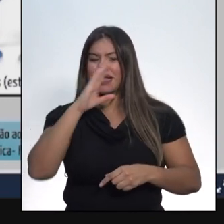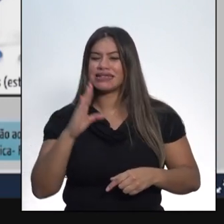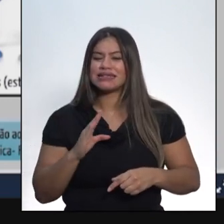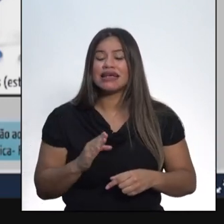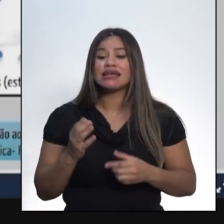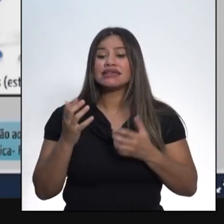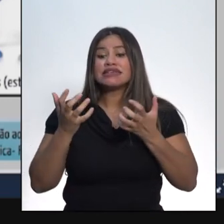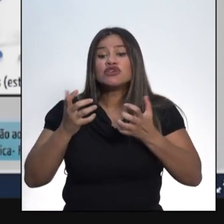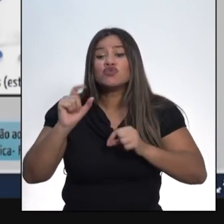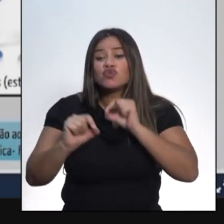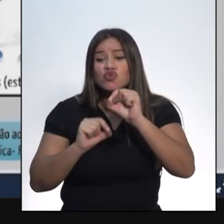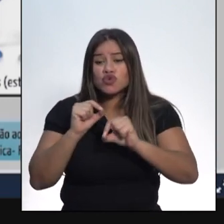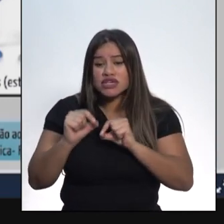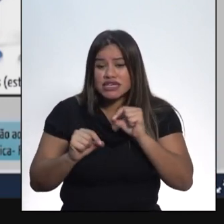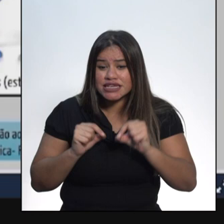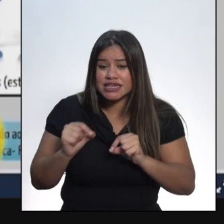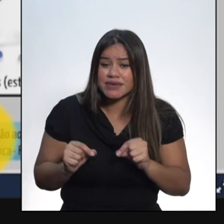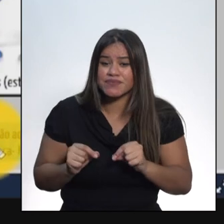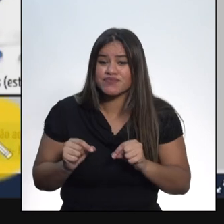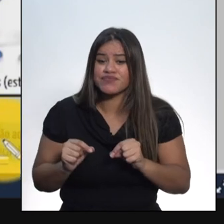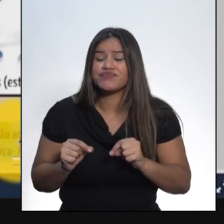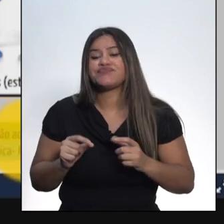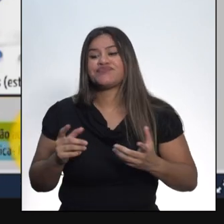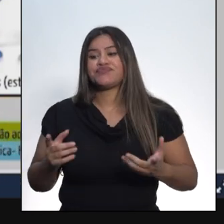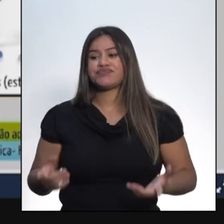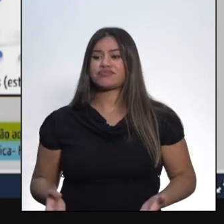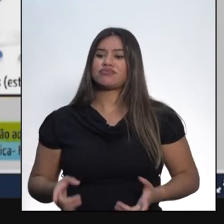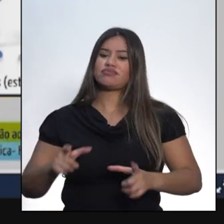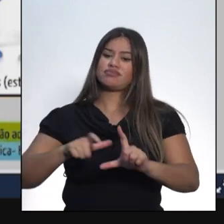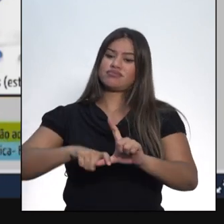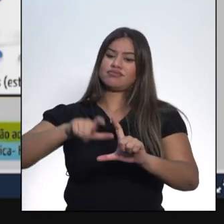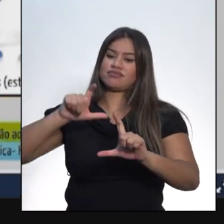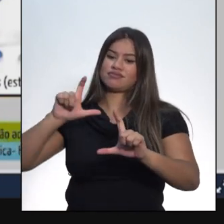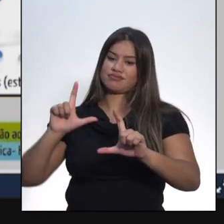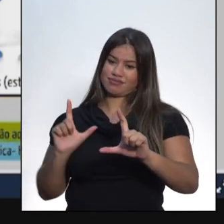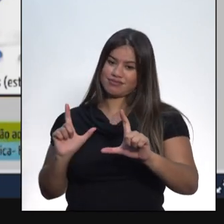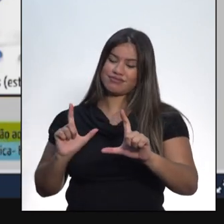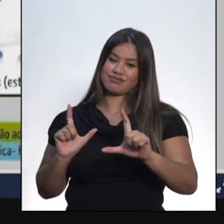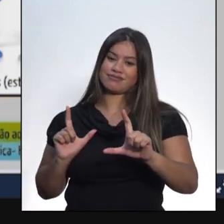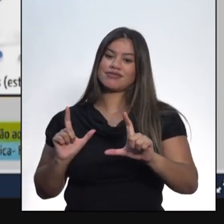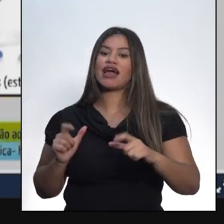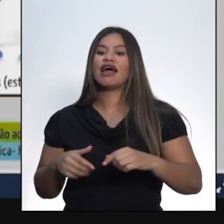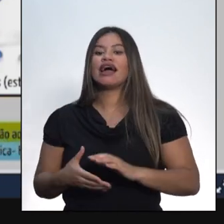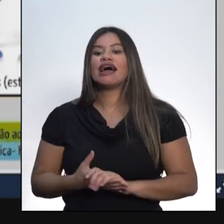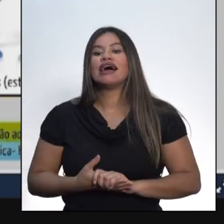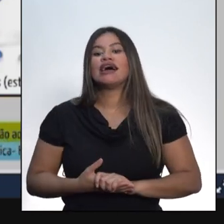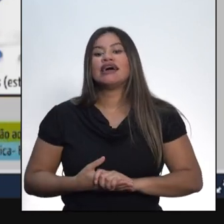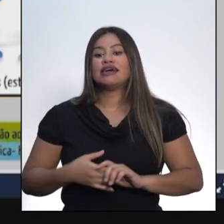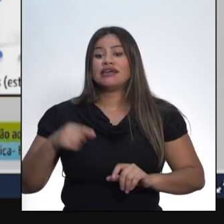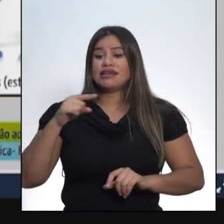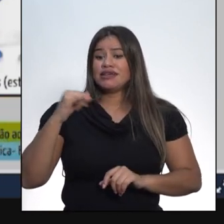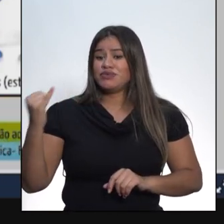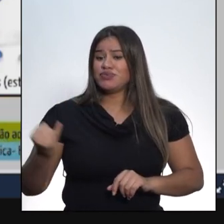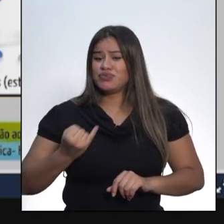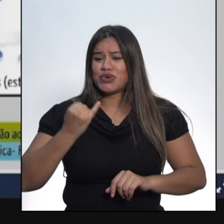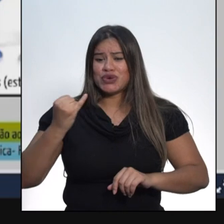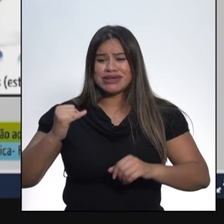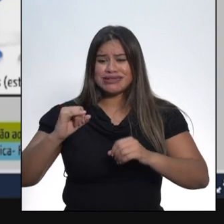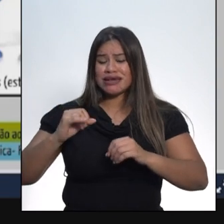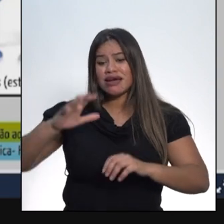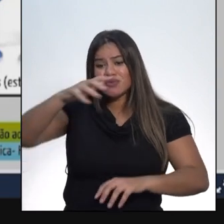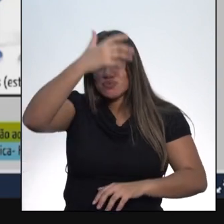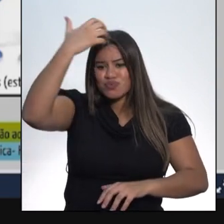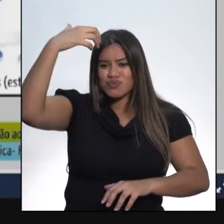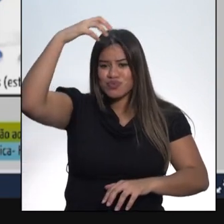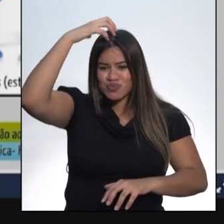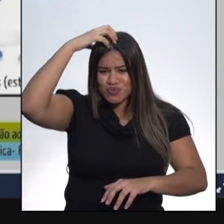a autonomia parcial proporcionada aos Estados. Este é um importante rompimento com a monarquia,